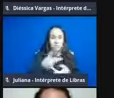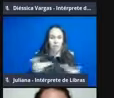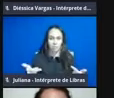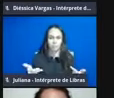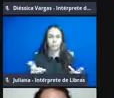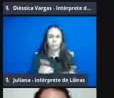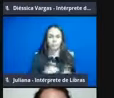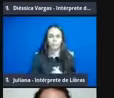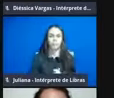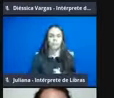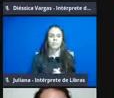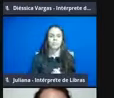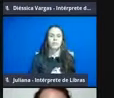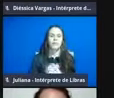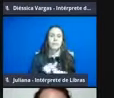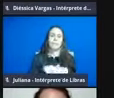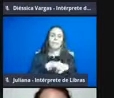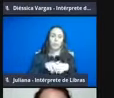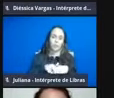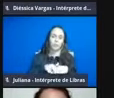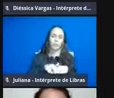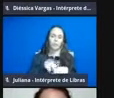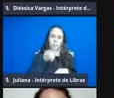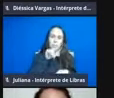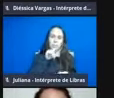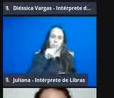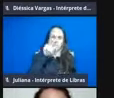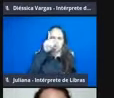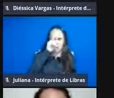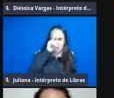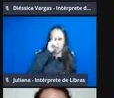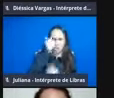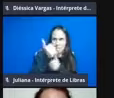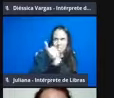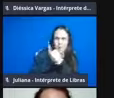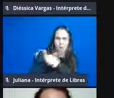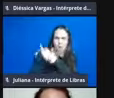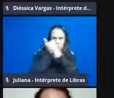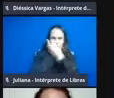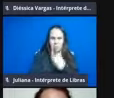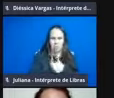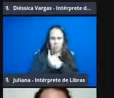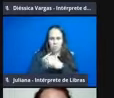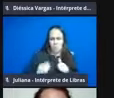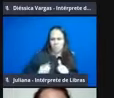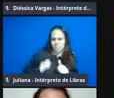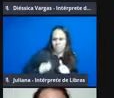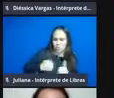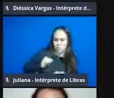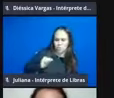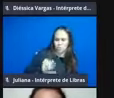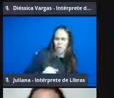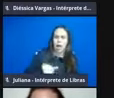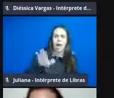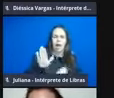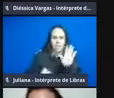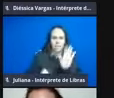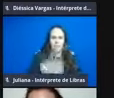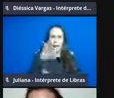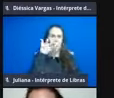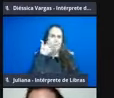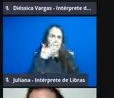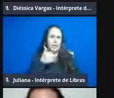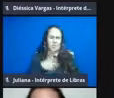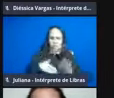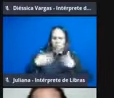esse fato deles serem tão cotidianos e estarem muito próximos a gente, né, e desde a infância, com isso, muitas vezes, a criança passa a ser